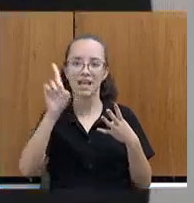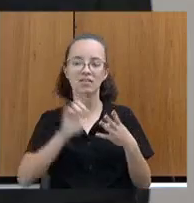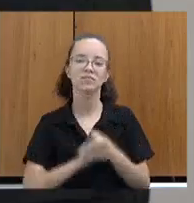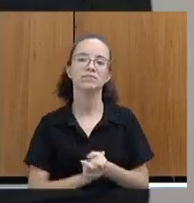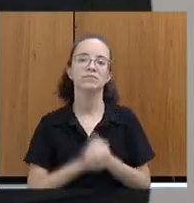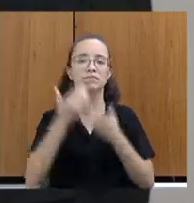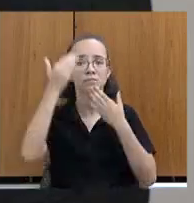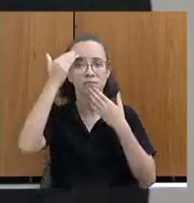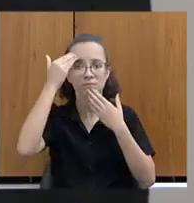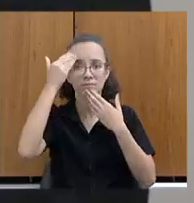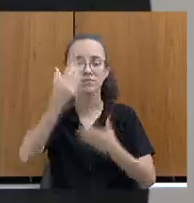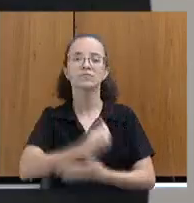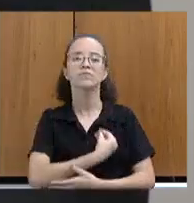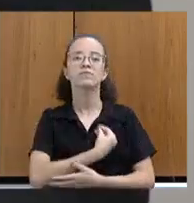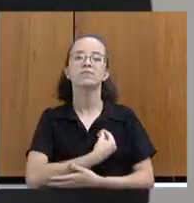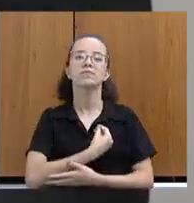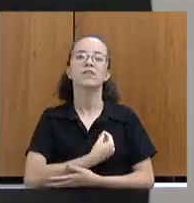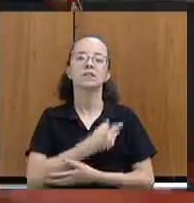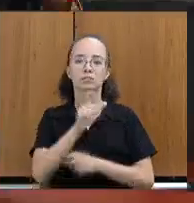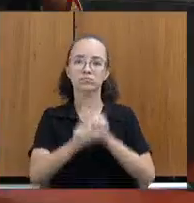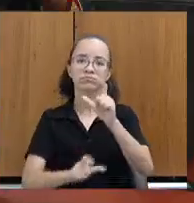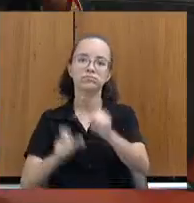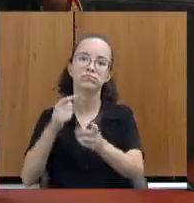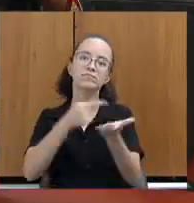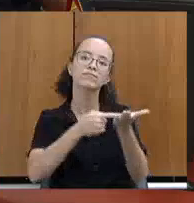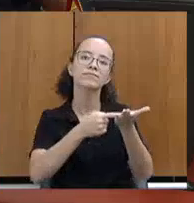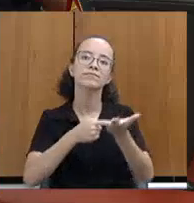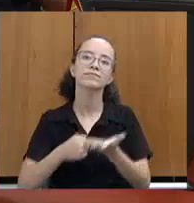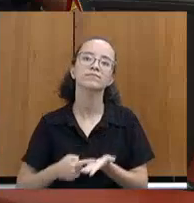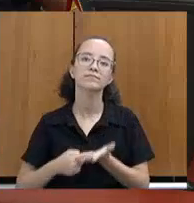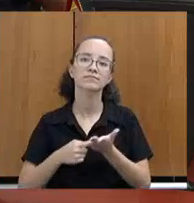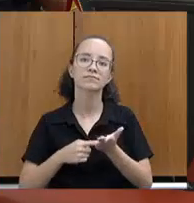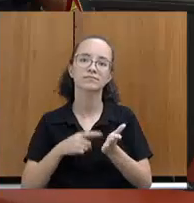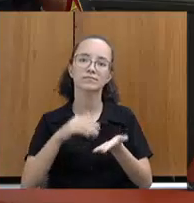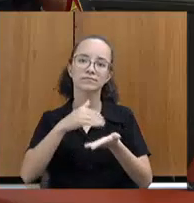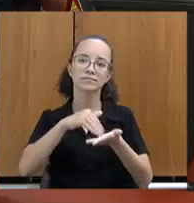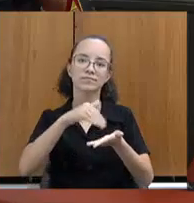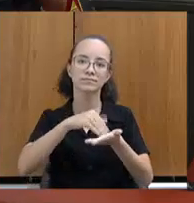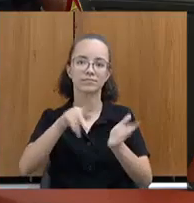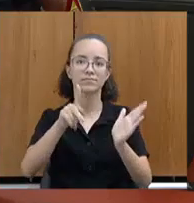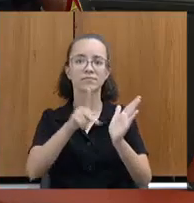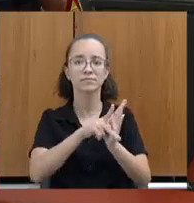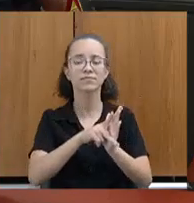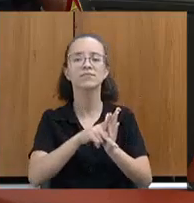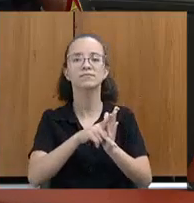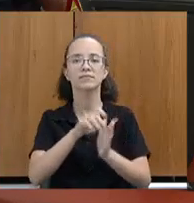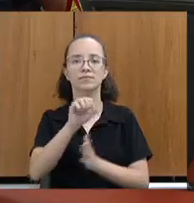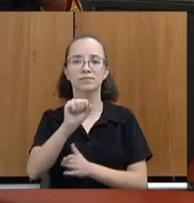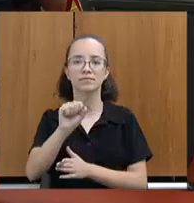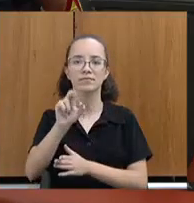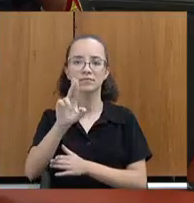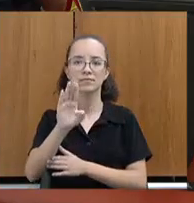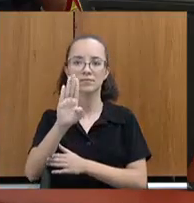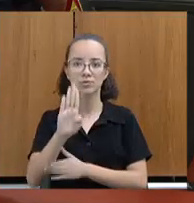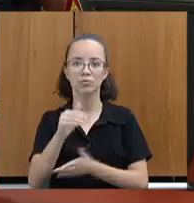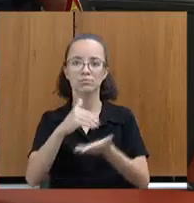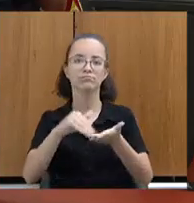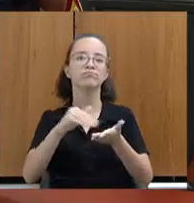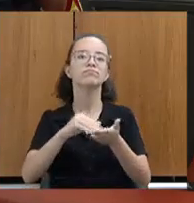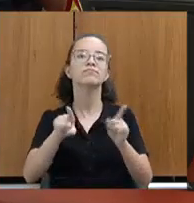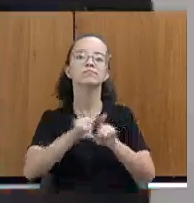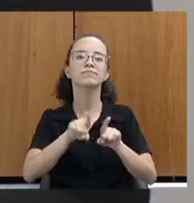Agradeço a presença dos convidados aqui, da secretaria e da CEDESI, das subsecretarias aqui também presentes.